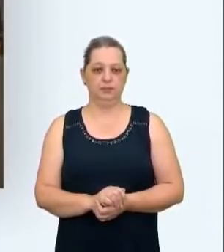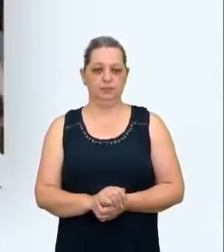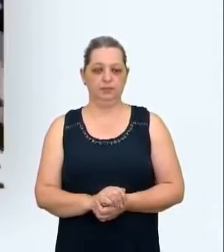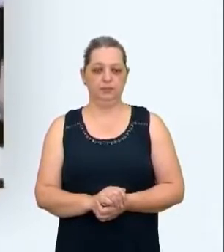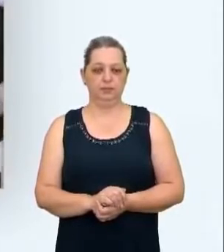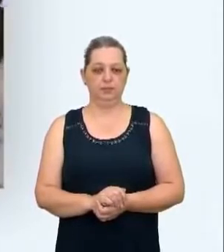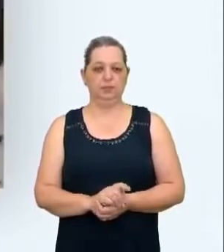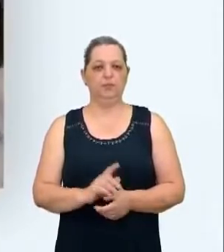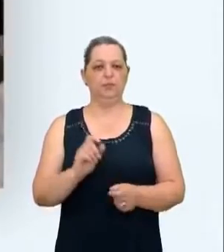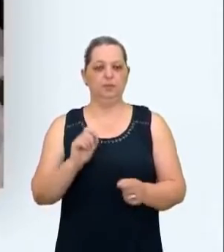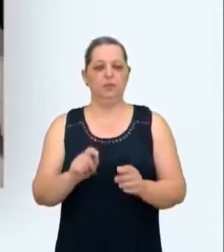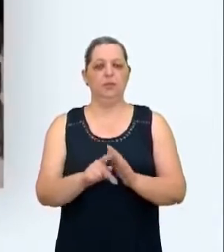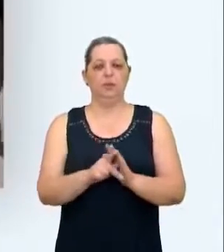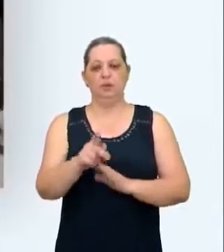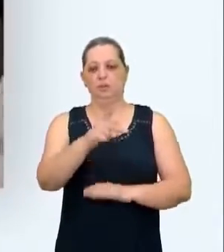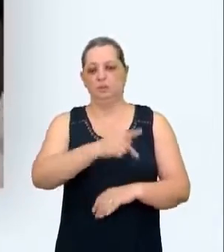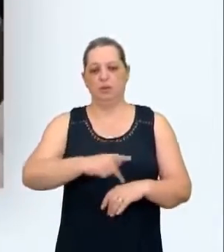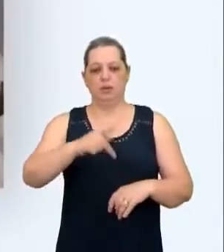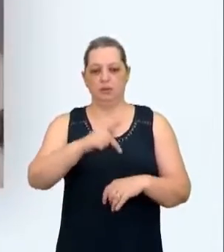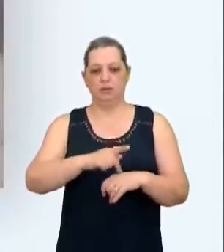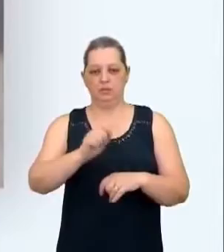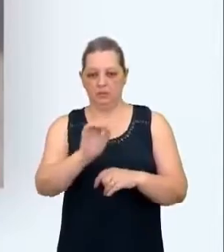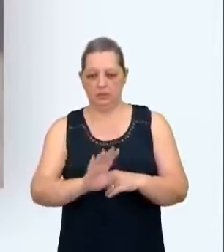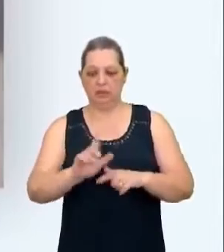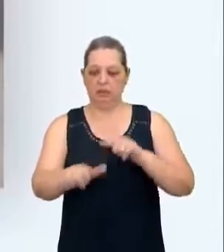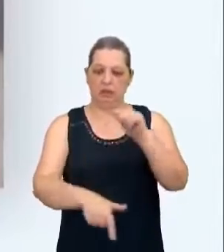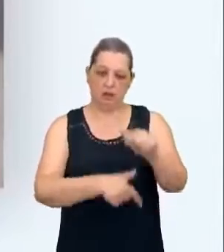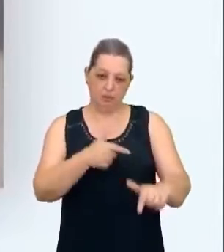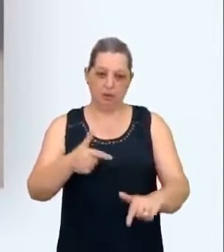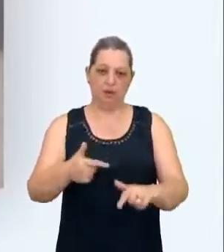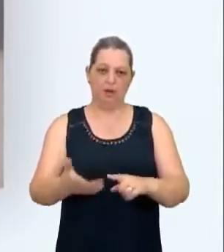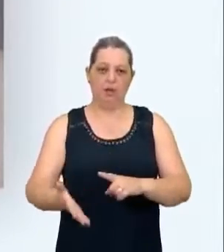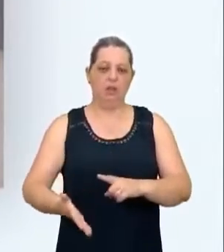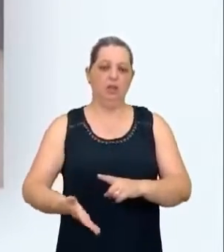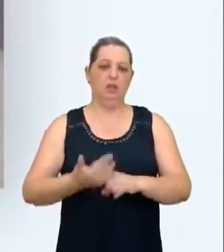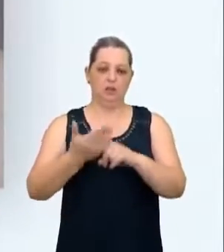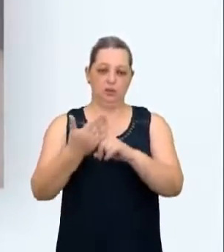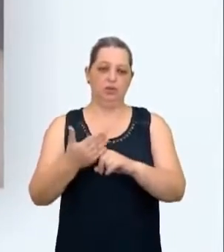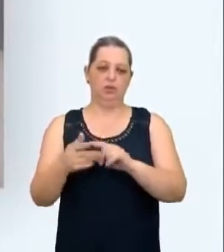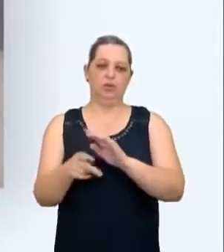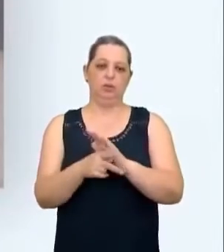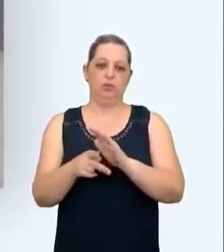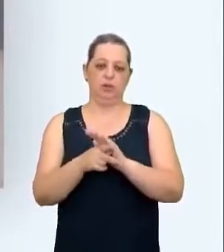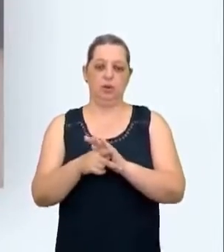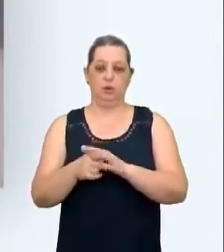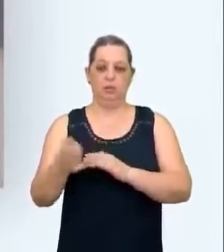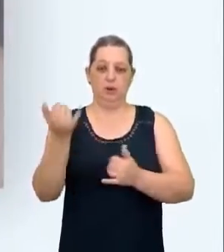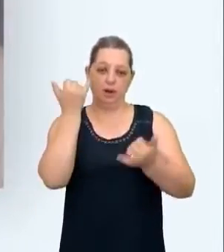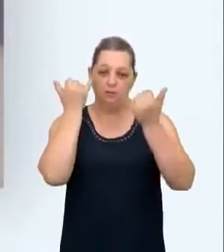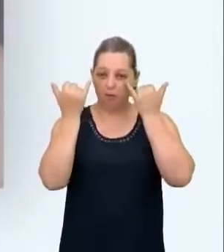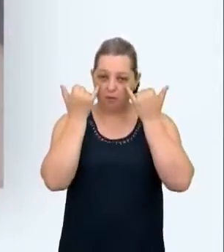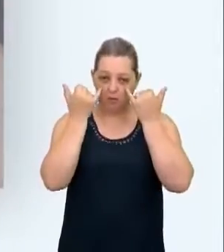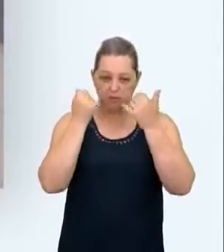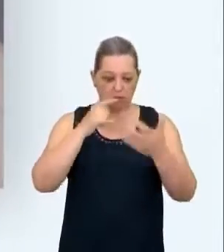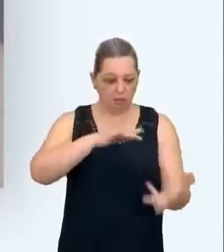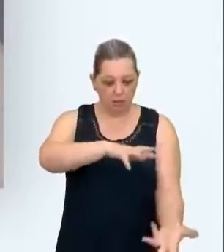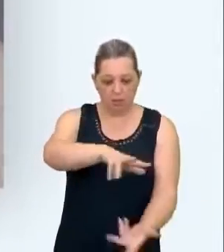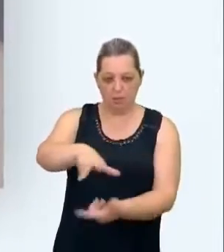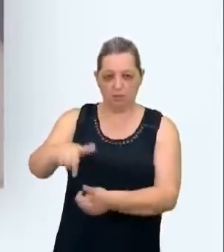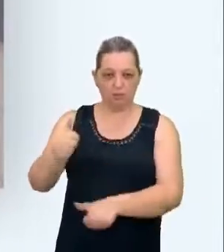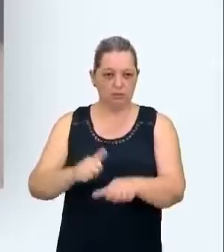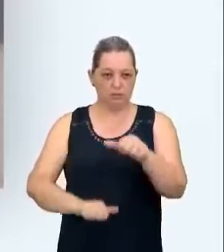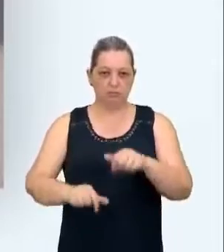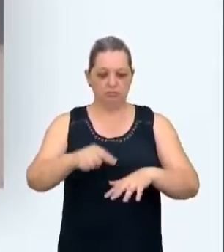O Kenia, uma empresa que trabalha com tecnologia da informação, desenvolveu um software que está mudando completamente a realidade do